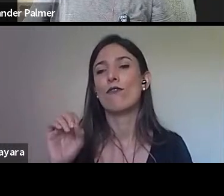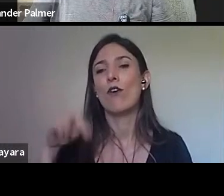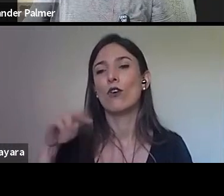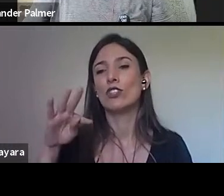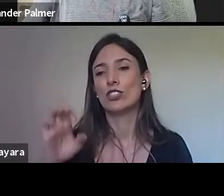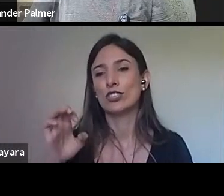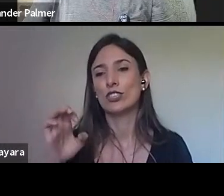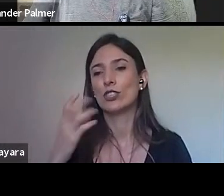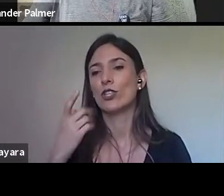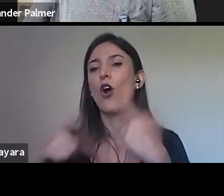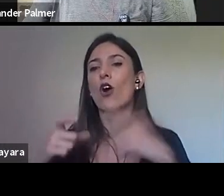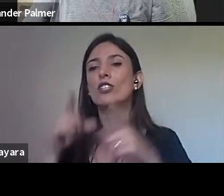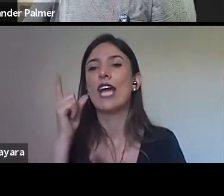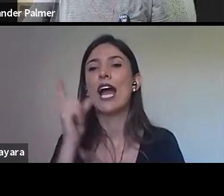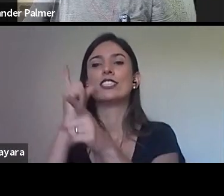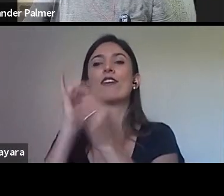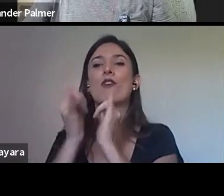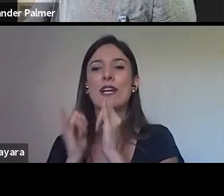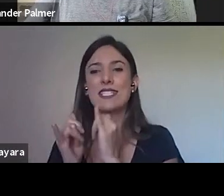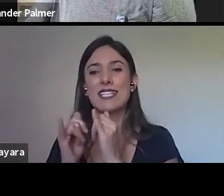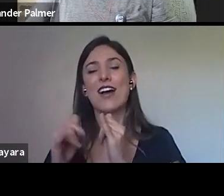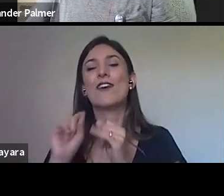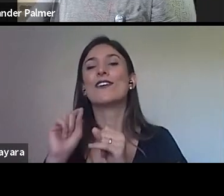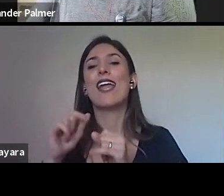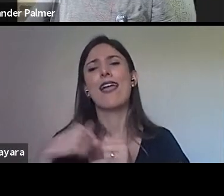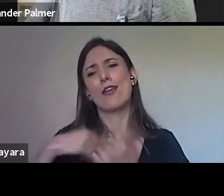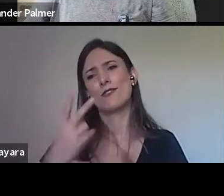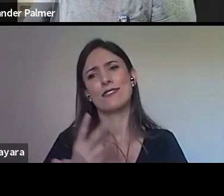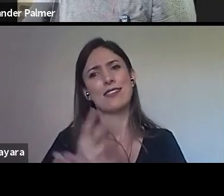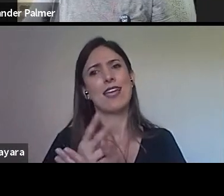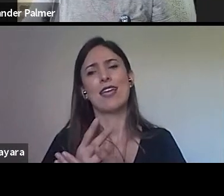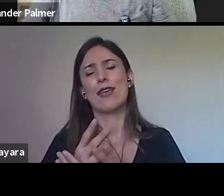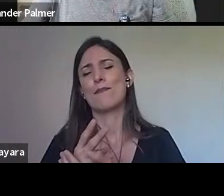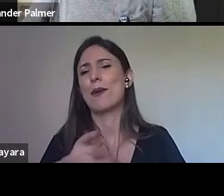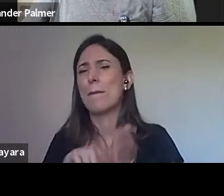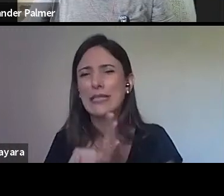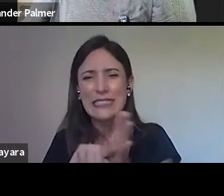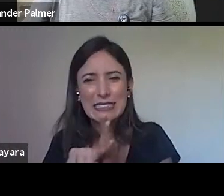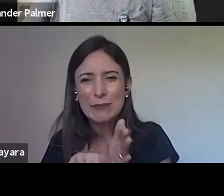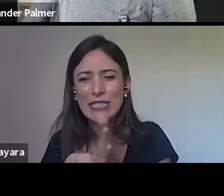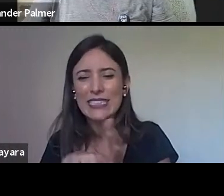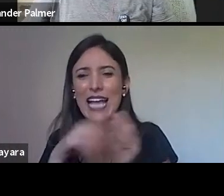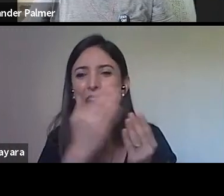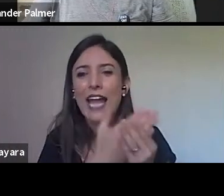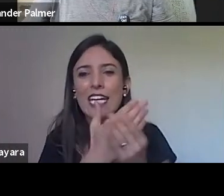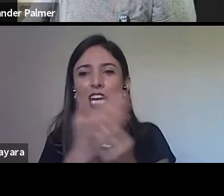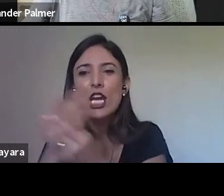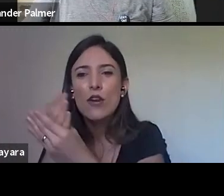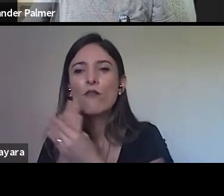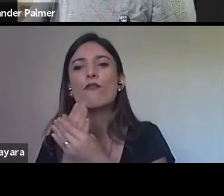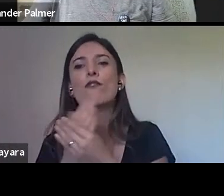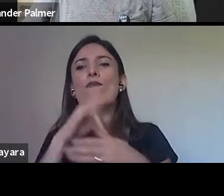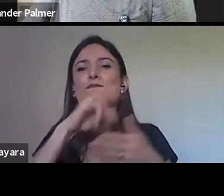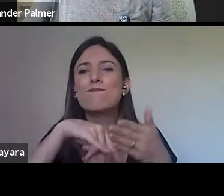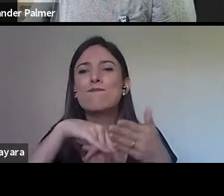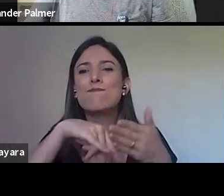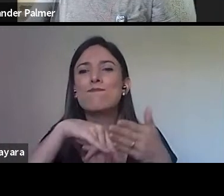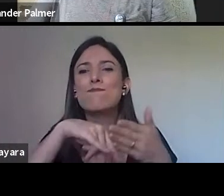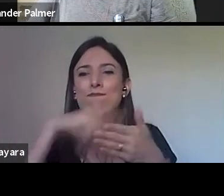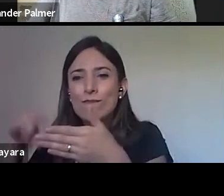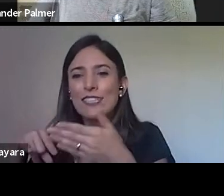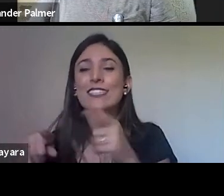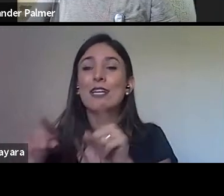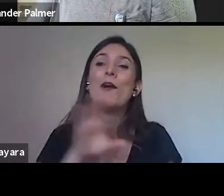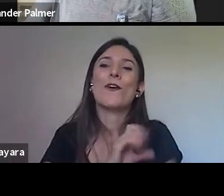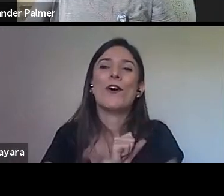de arquivo, né? E também de organização, né? É algo, é um outro, é uma